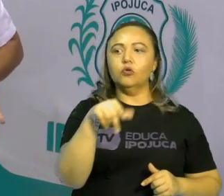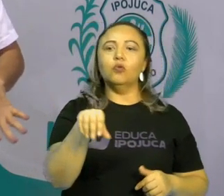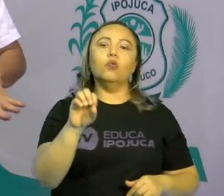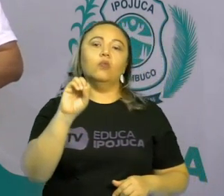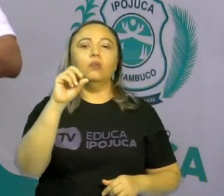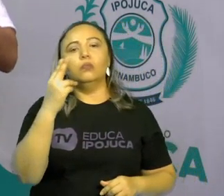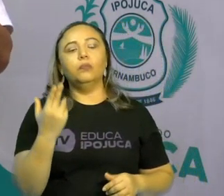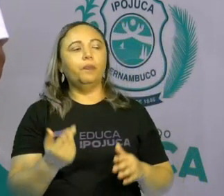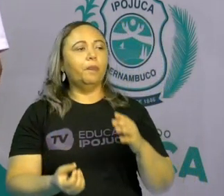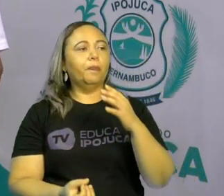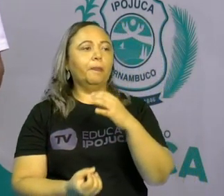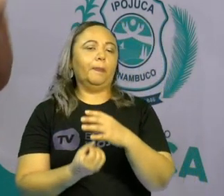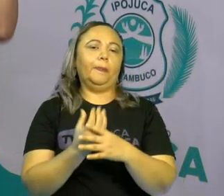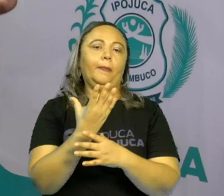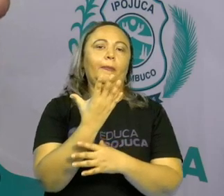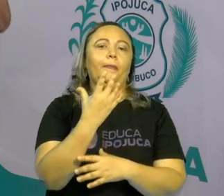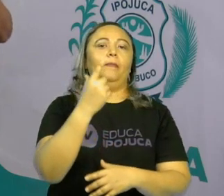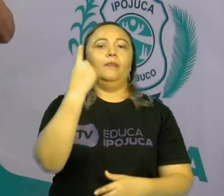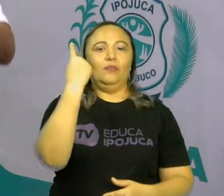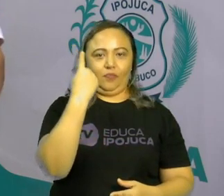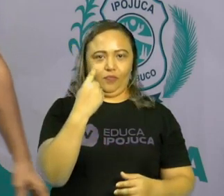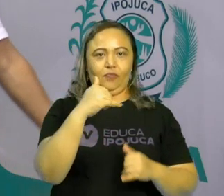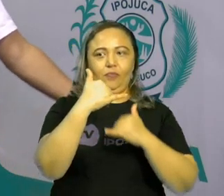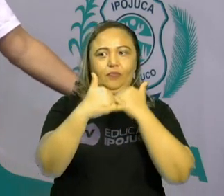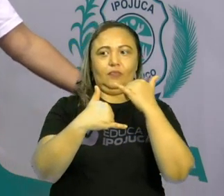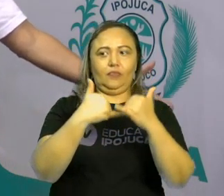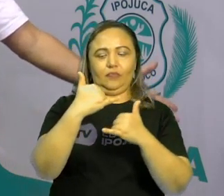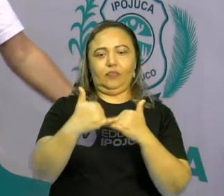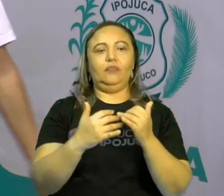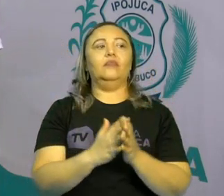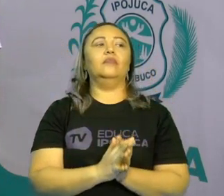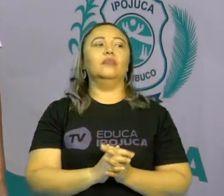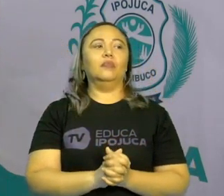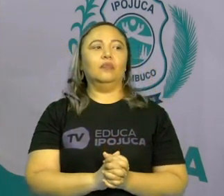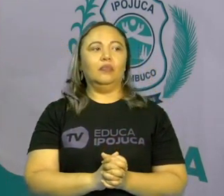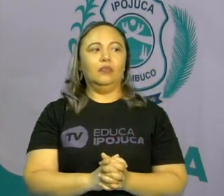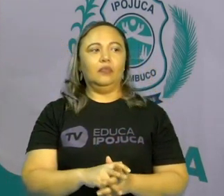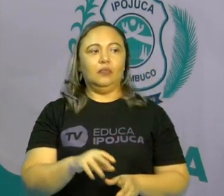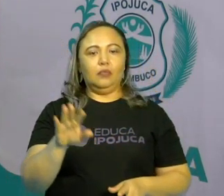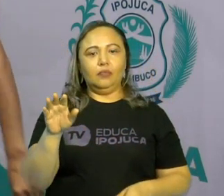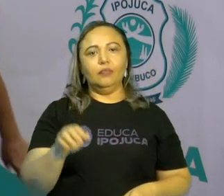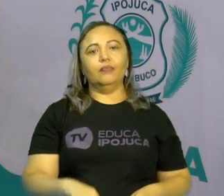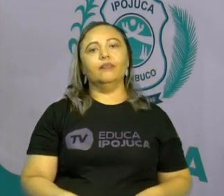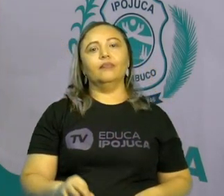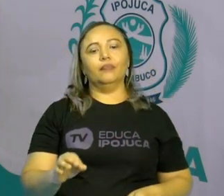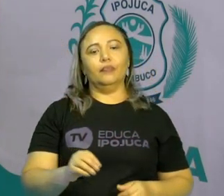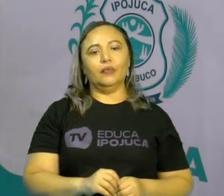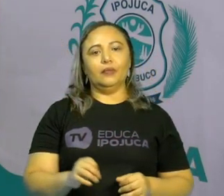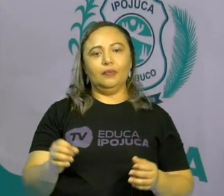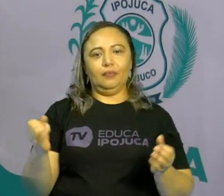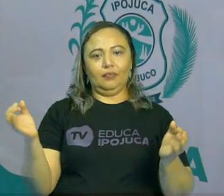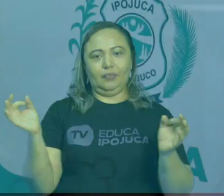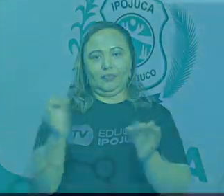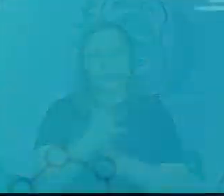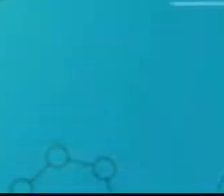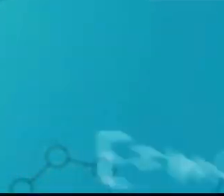o meu próprio joguinho, vou inventar, vou mostrar para a professora, para as pessoas da minha casa. E até a próxima aula.